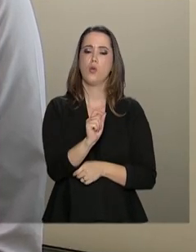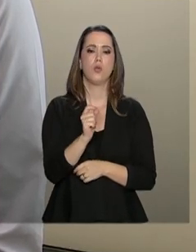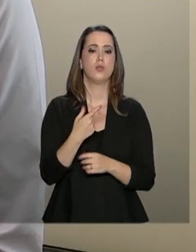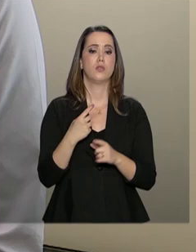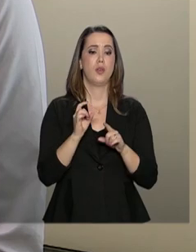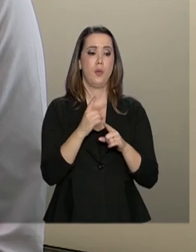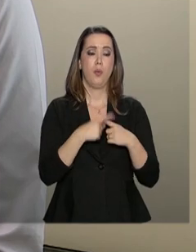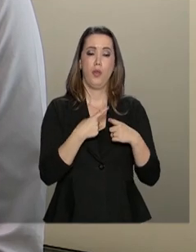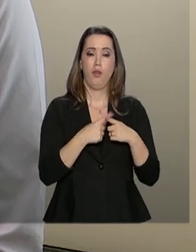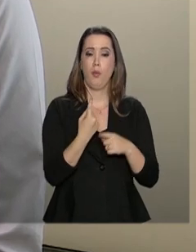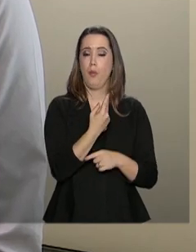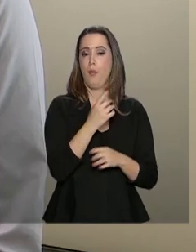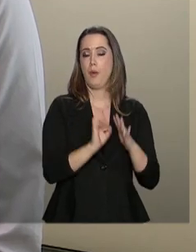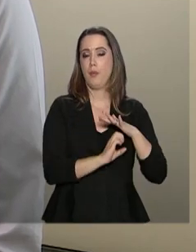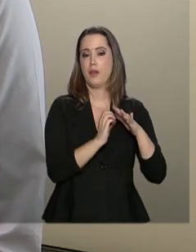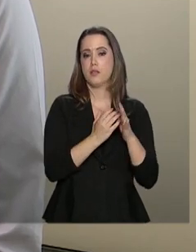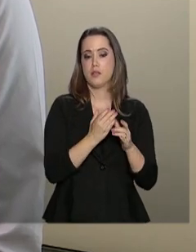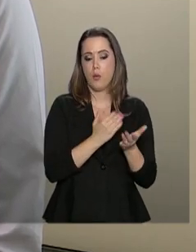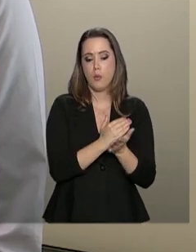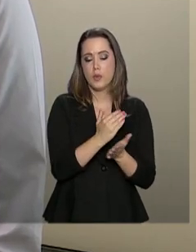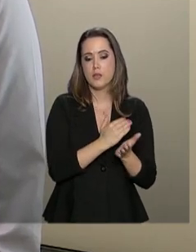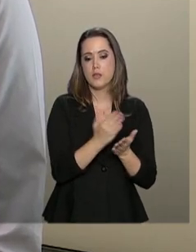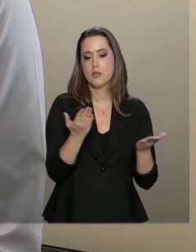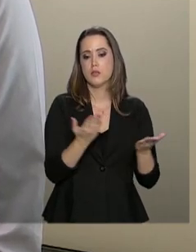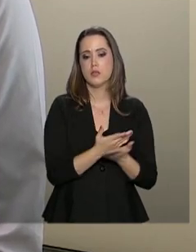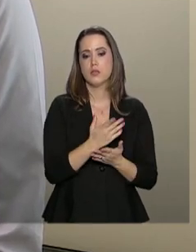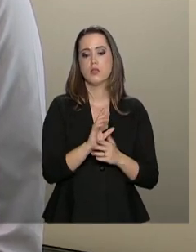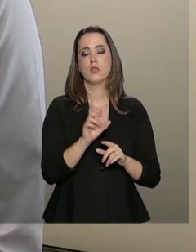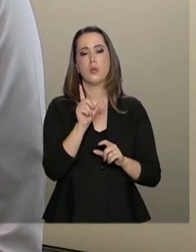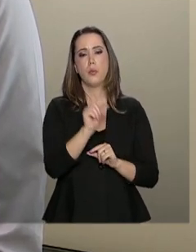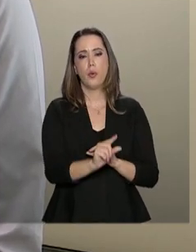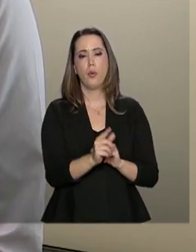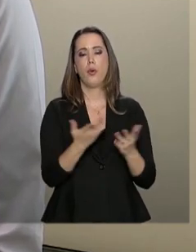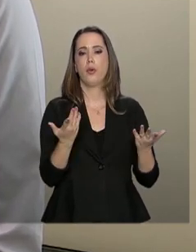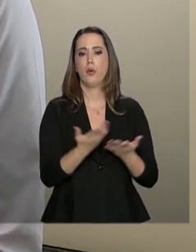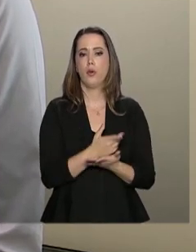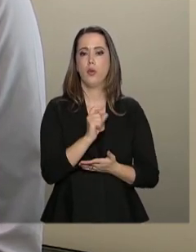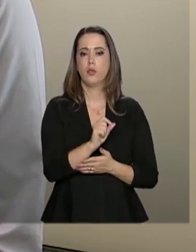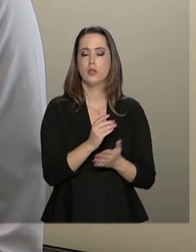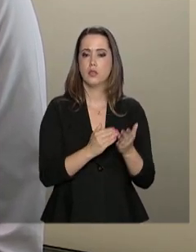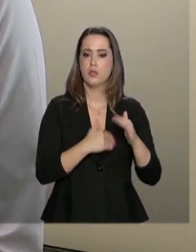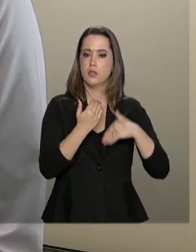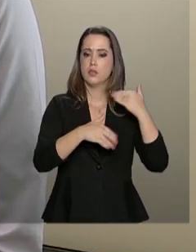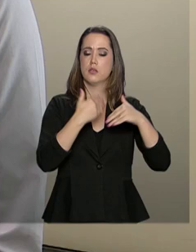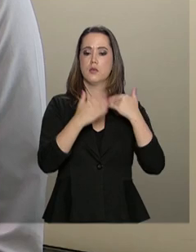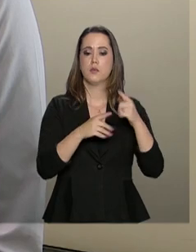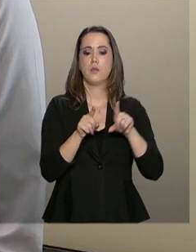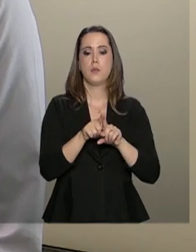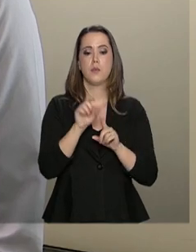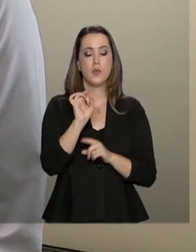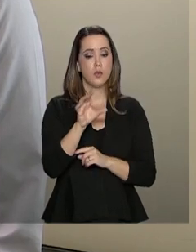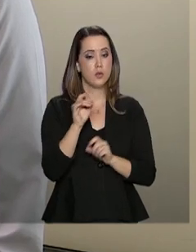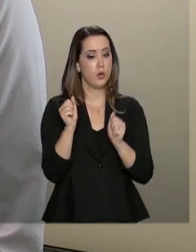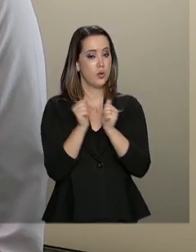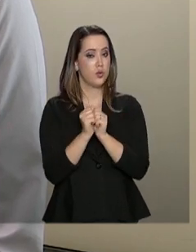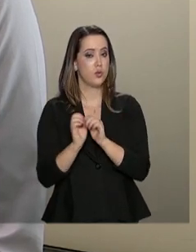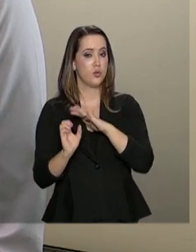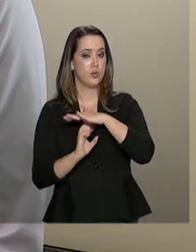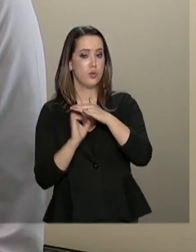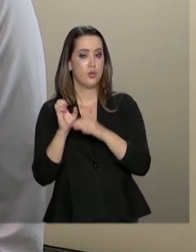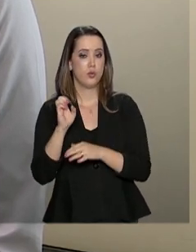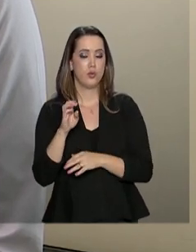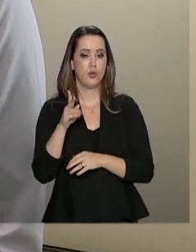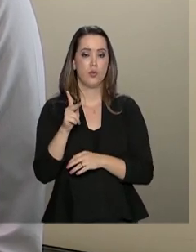empresa que está começando agora, Edmiagro está pequena ainda, está crescendo. E só junto com a Embrapa,